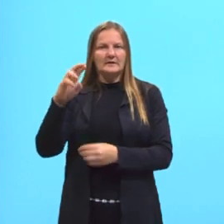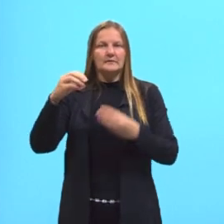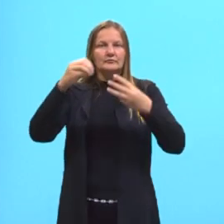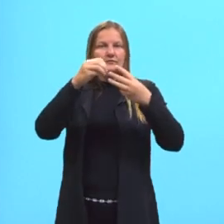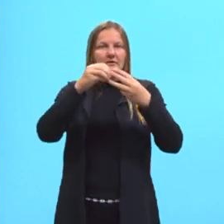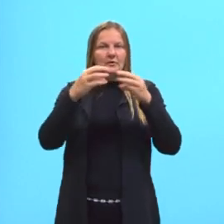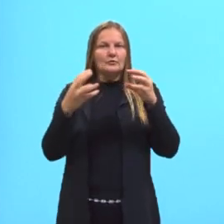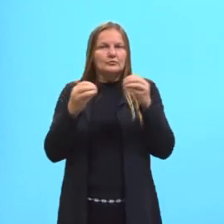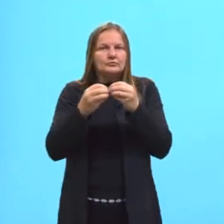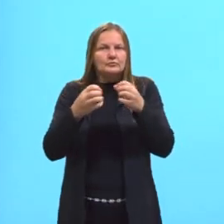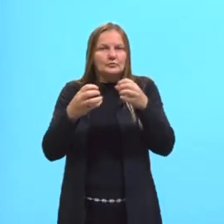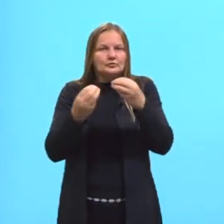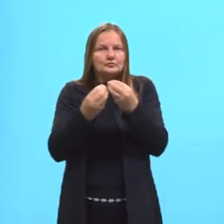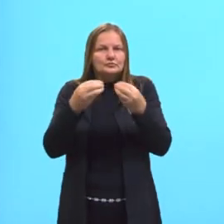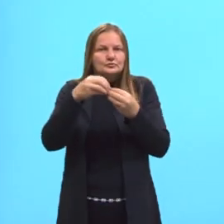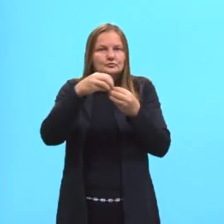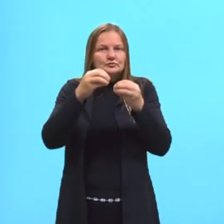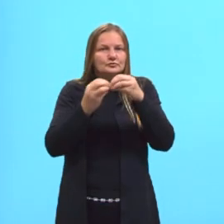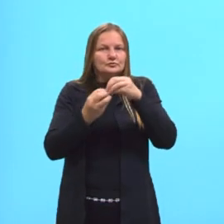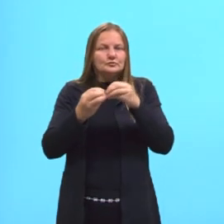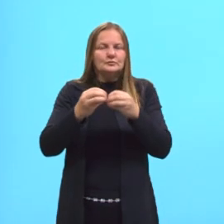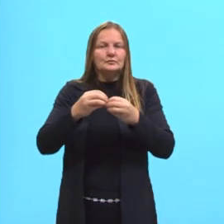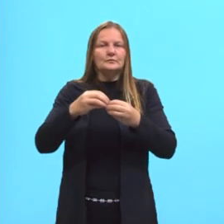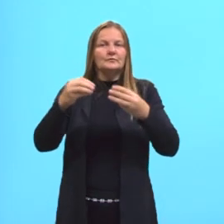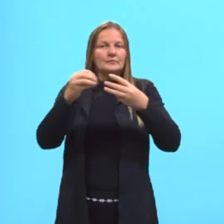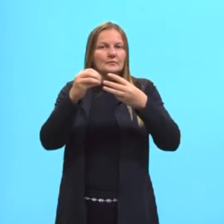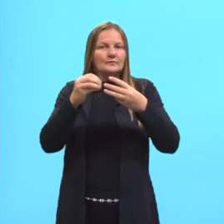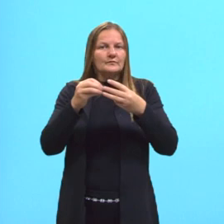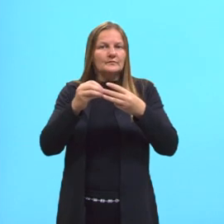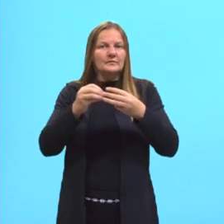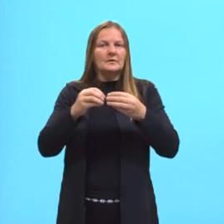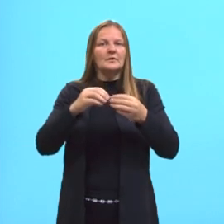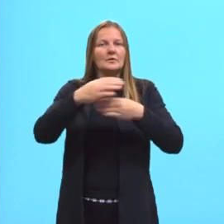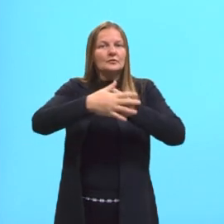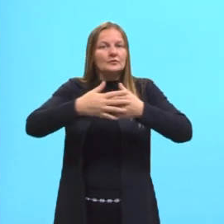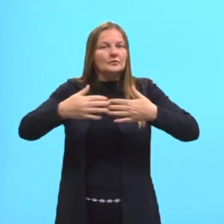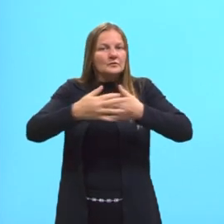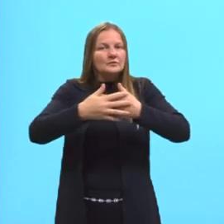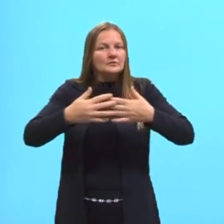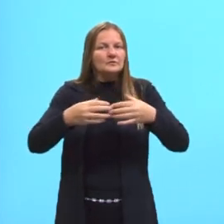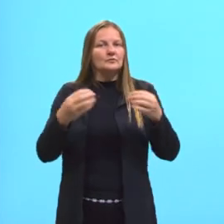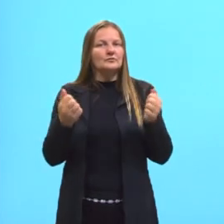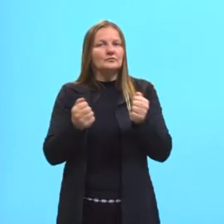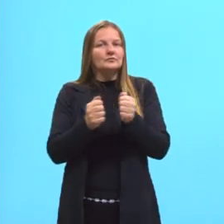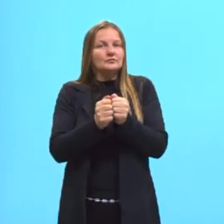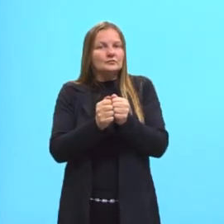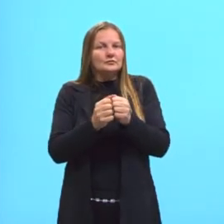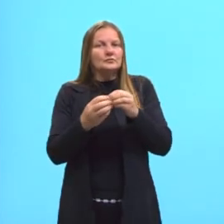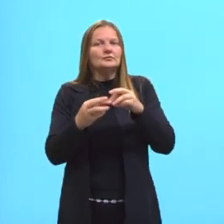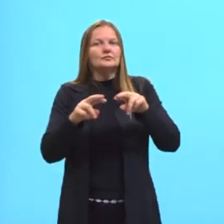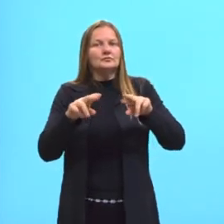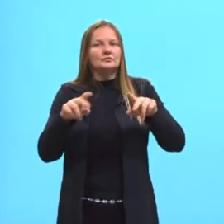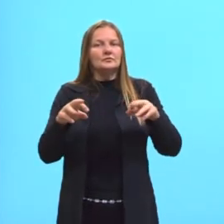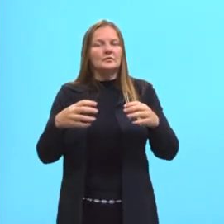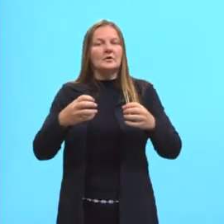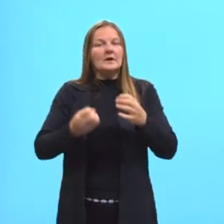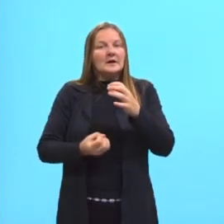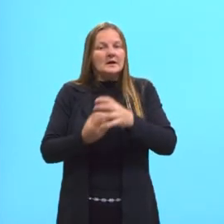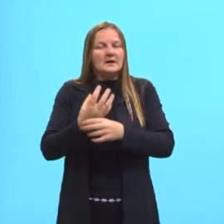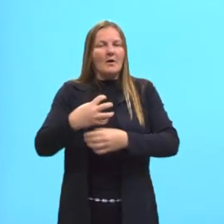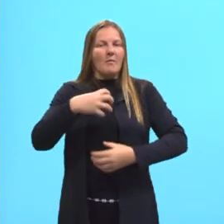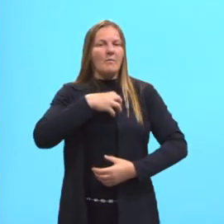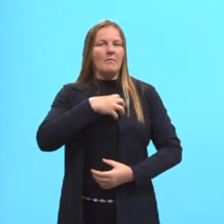um tecido muscular. conjunto de dois ou mais tecidos diferentes vão constituir, então, um órgão.